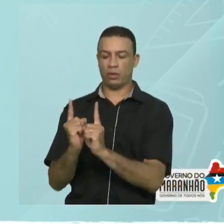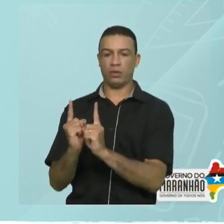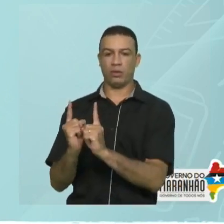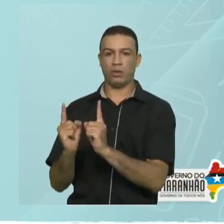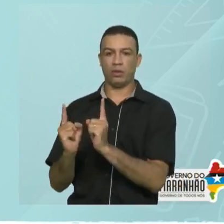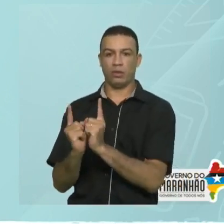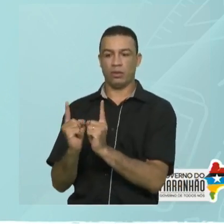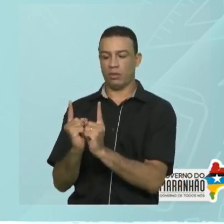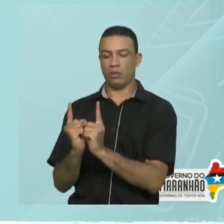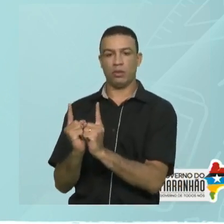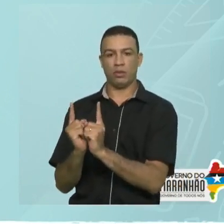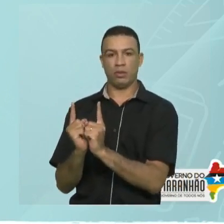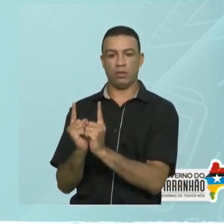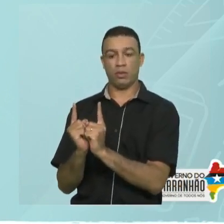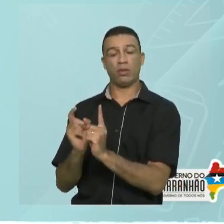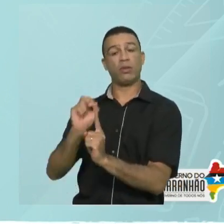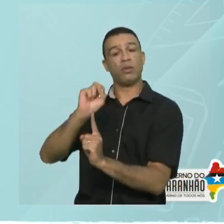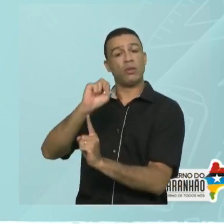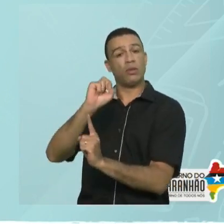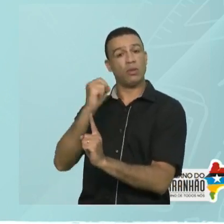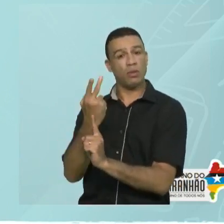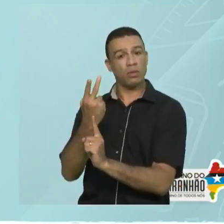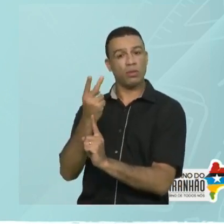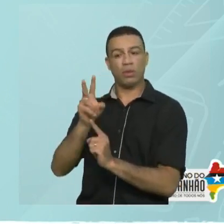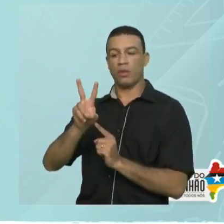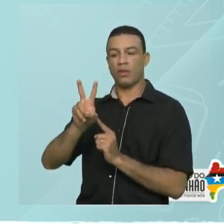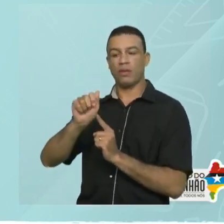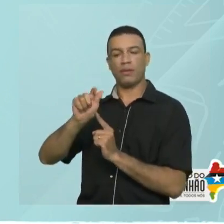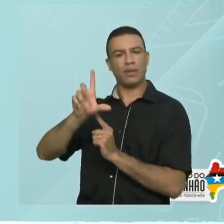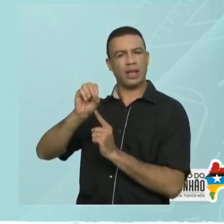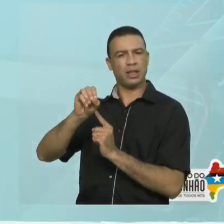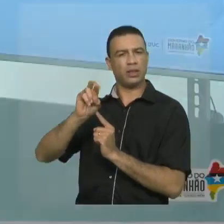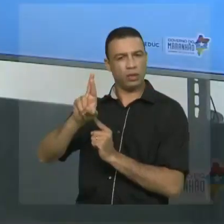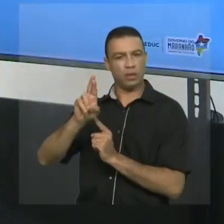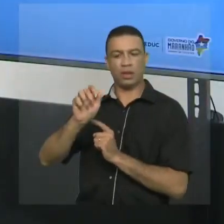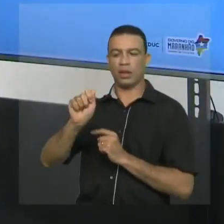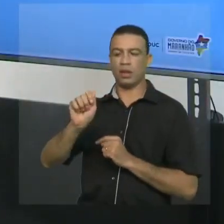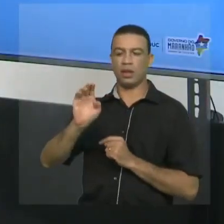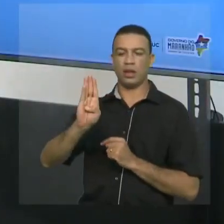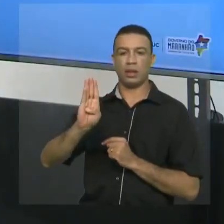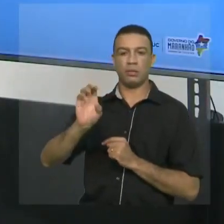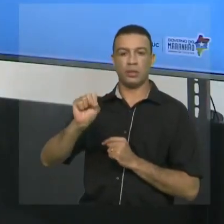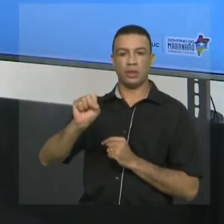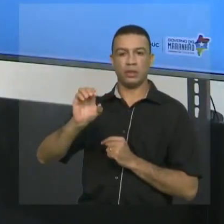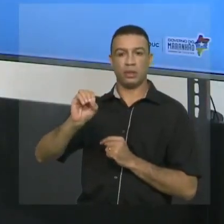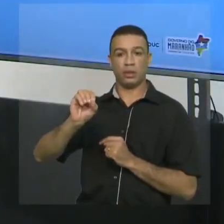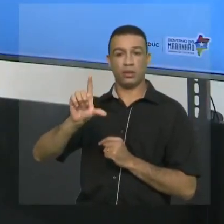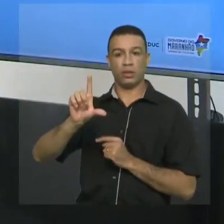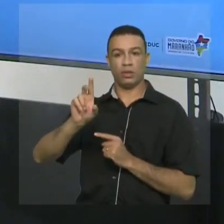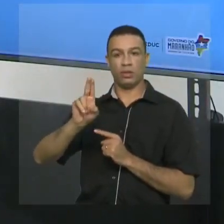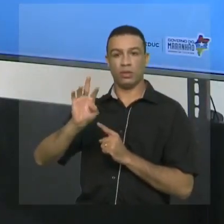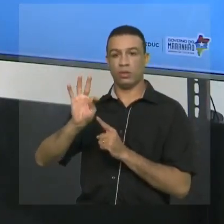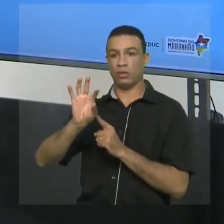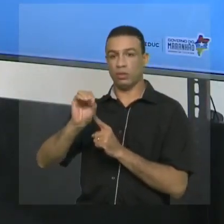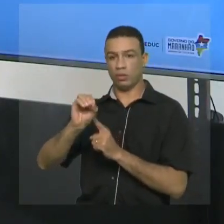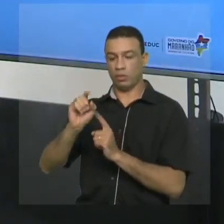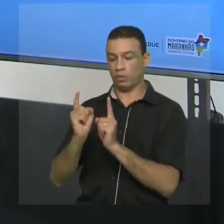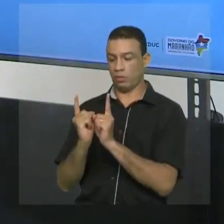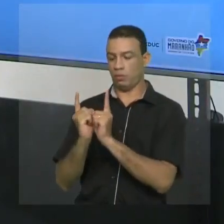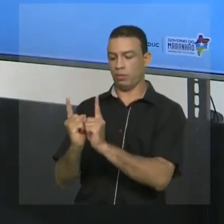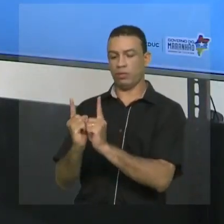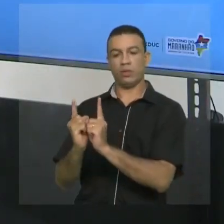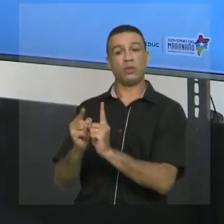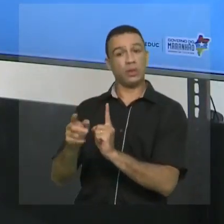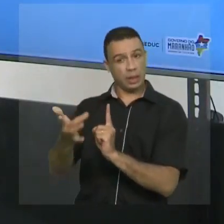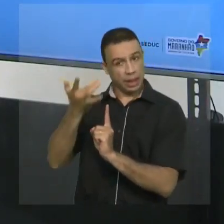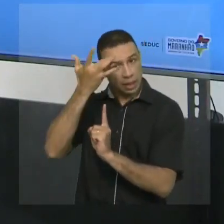valor absoluto de um número inteiro. Grava bem isso, porque vocês vão utilizar para o resto da vida. E quando